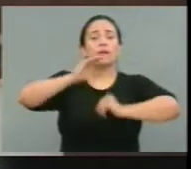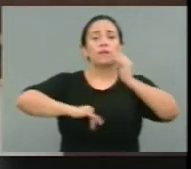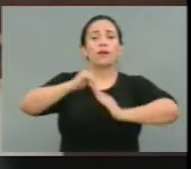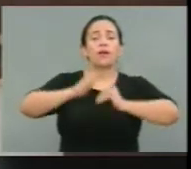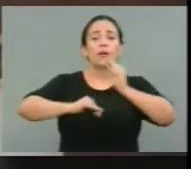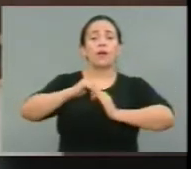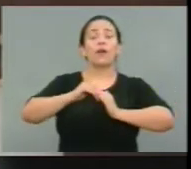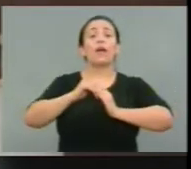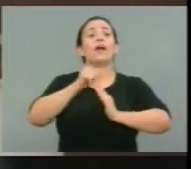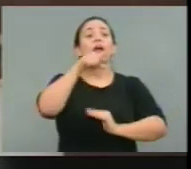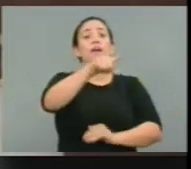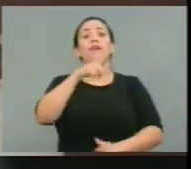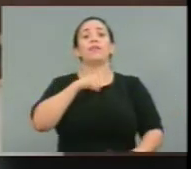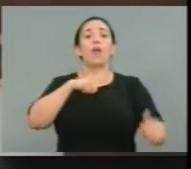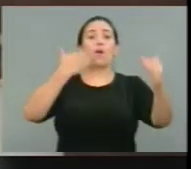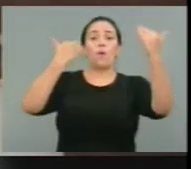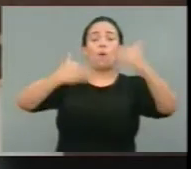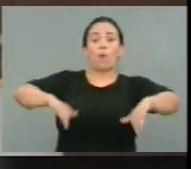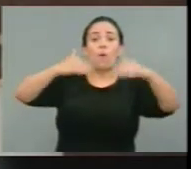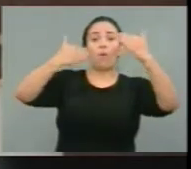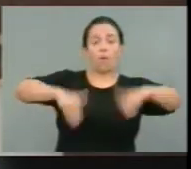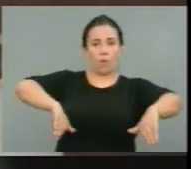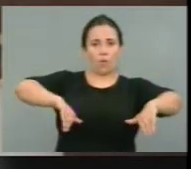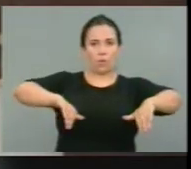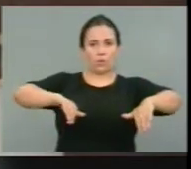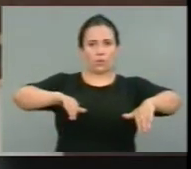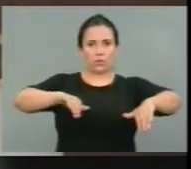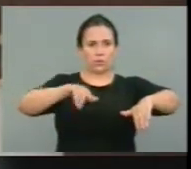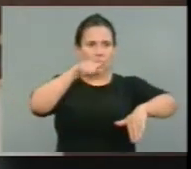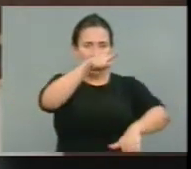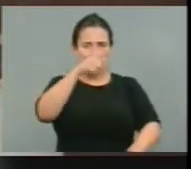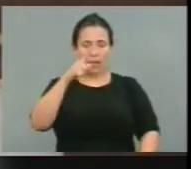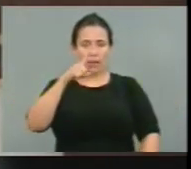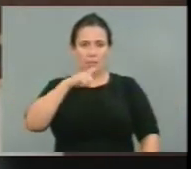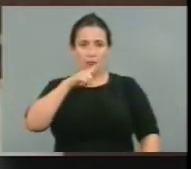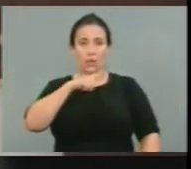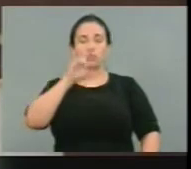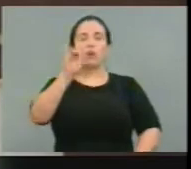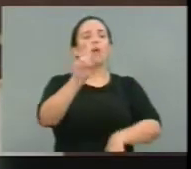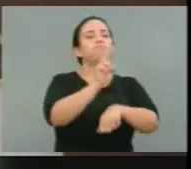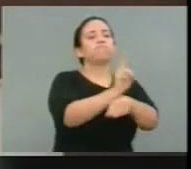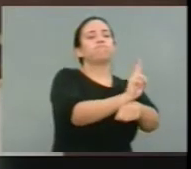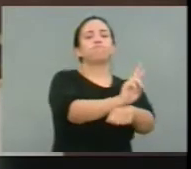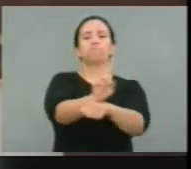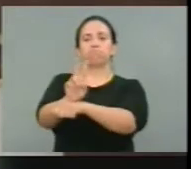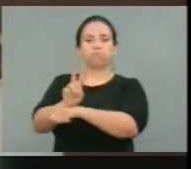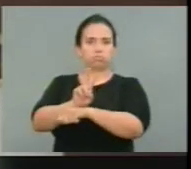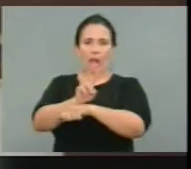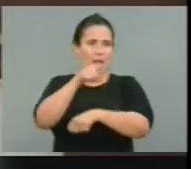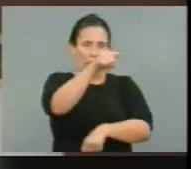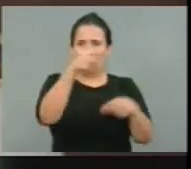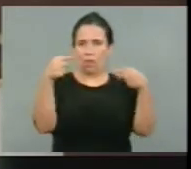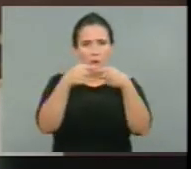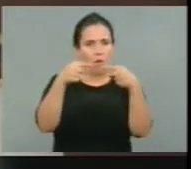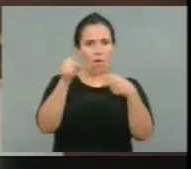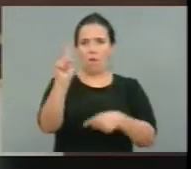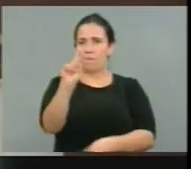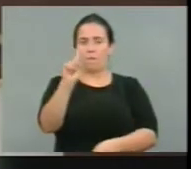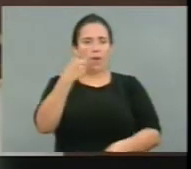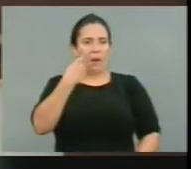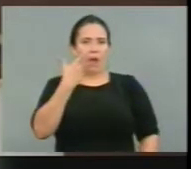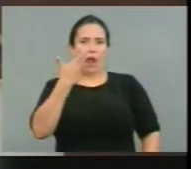concurso para uma guarda civil, não para fazer enfrentamento. Não para fazer enfrentamento. Portanto,